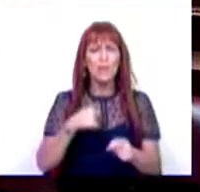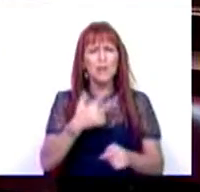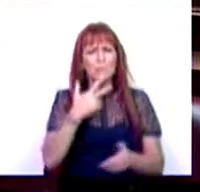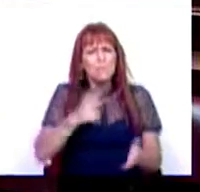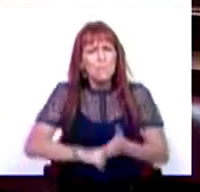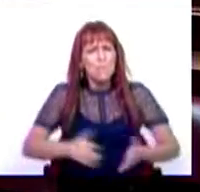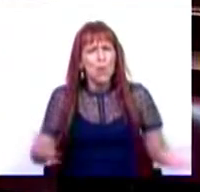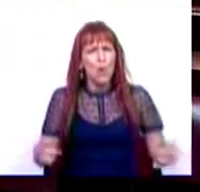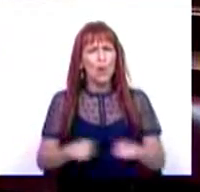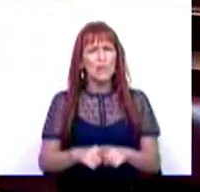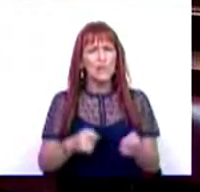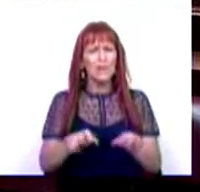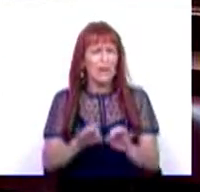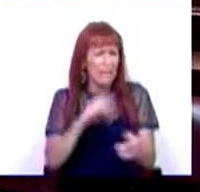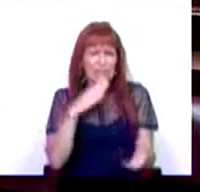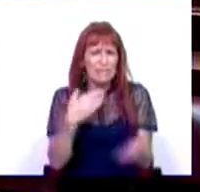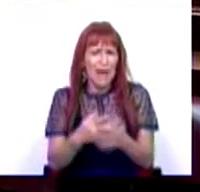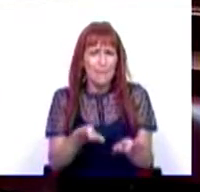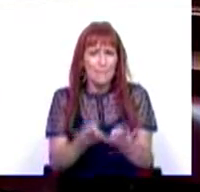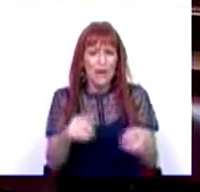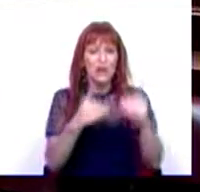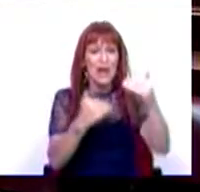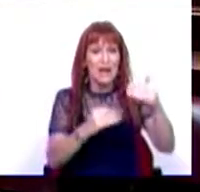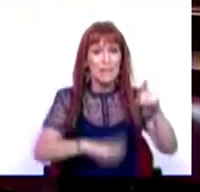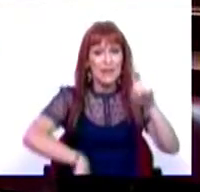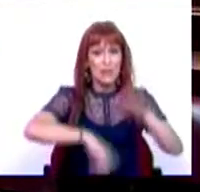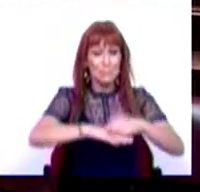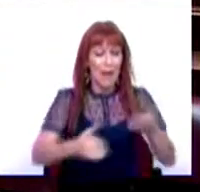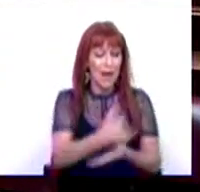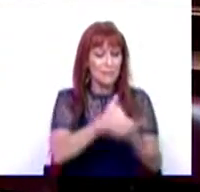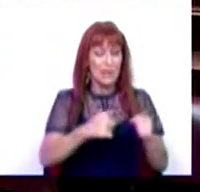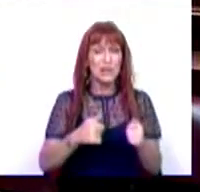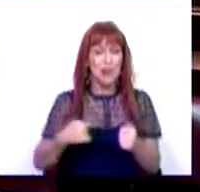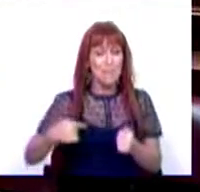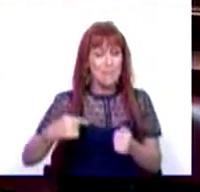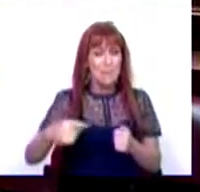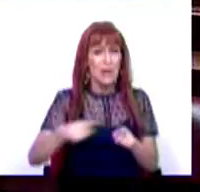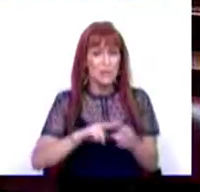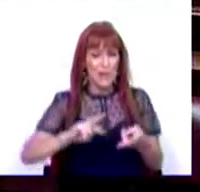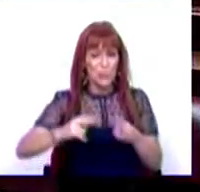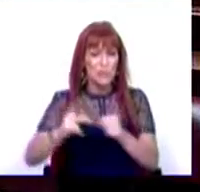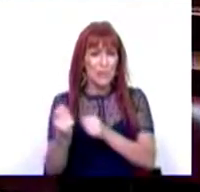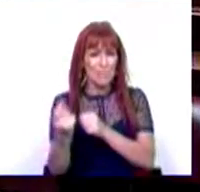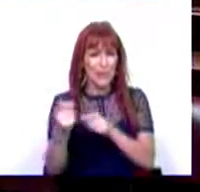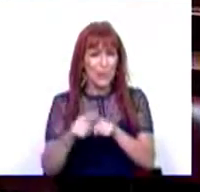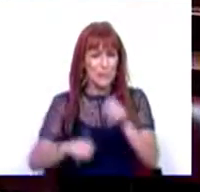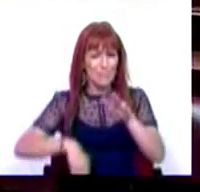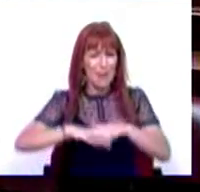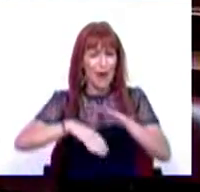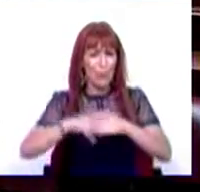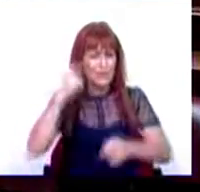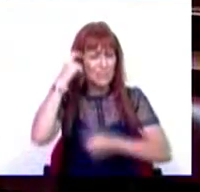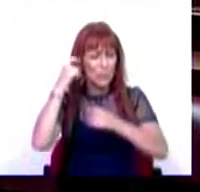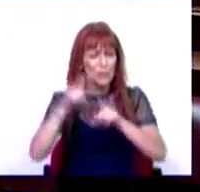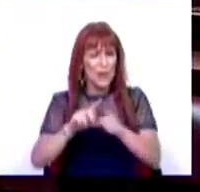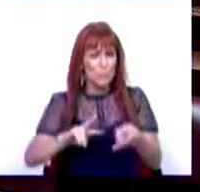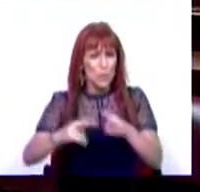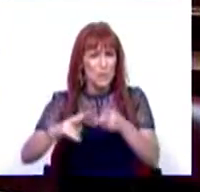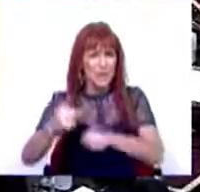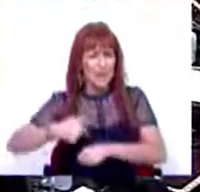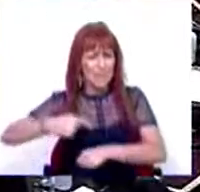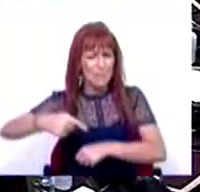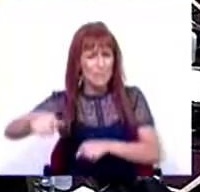sinceros, vai dar ao mesmo. Só que limitar margens dispensa que todos os dias se atualize preços máximos para refletir as mudanças